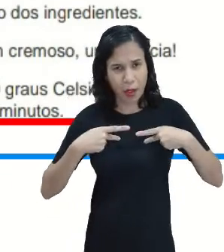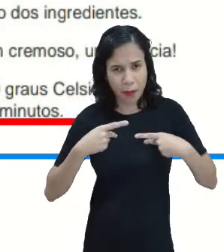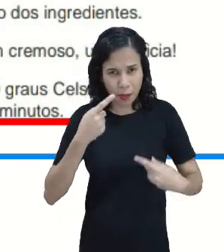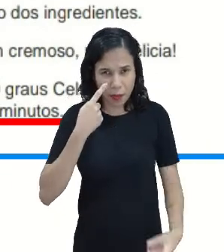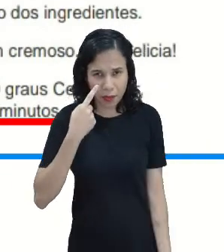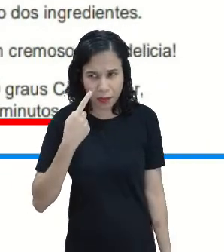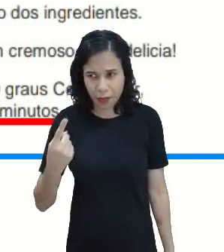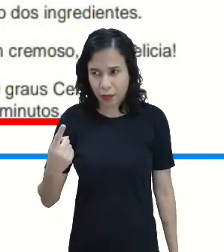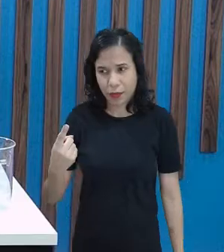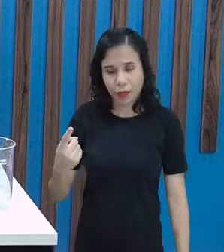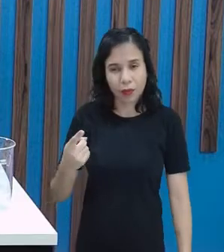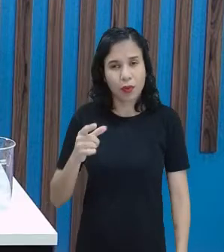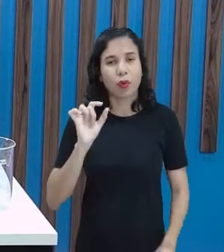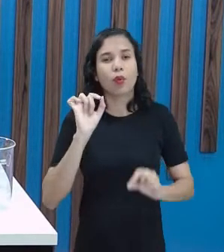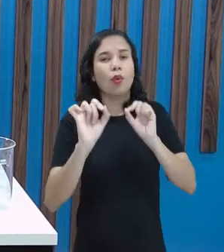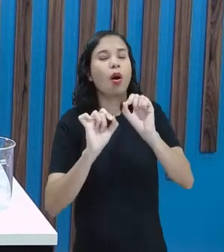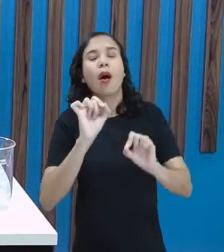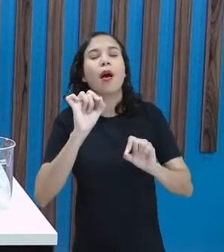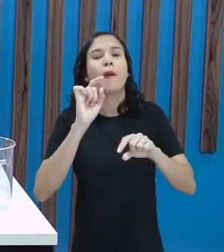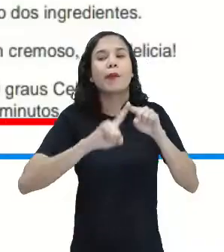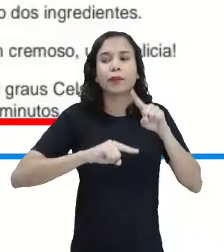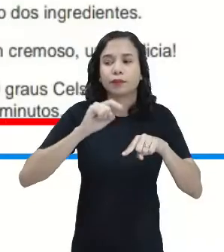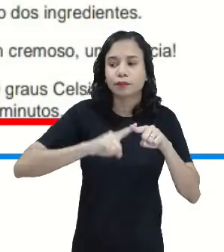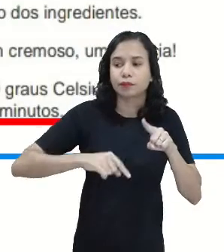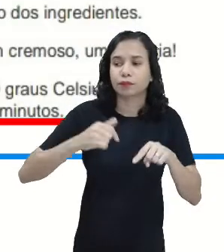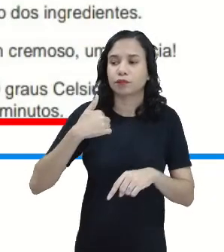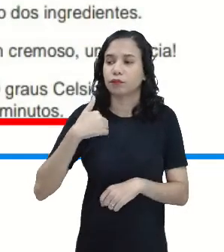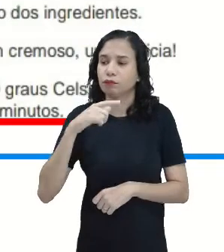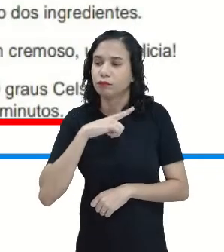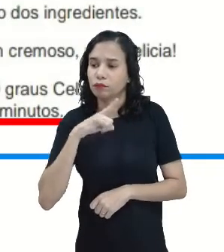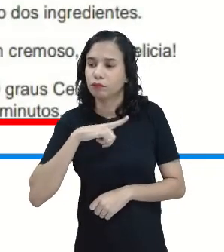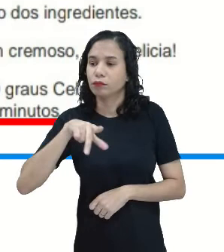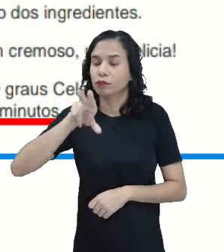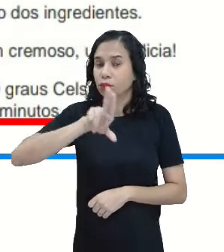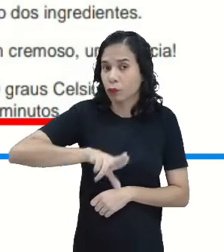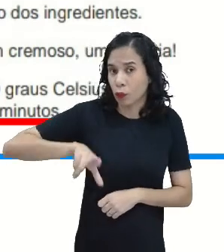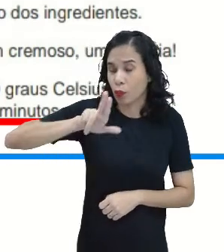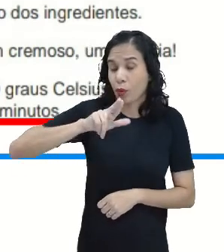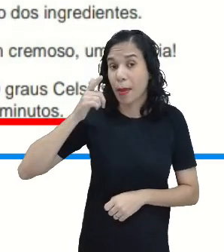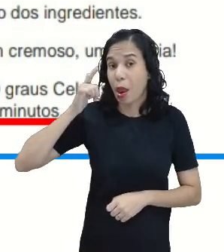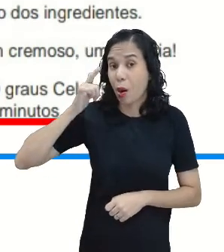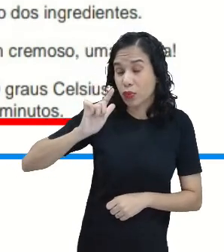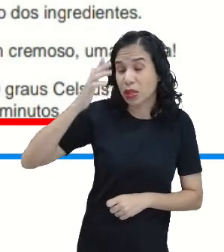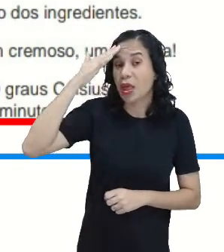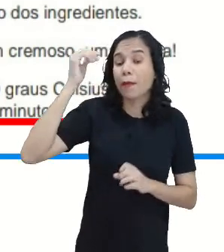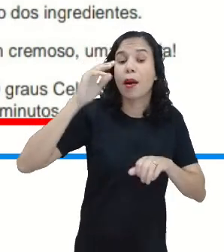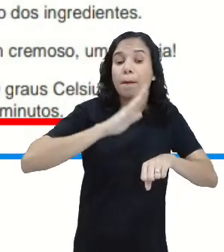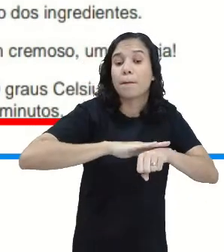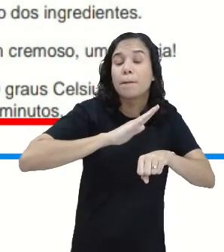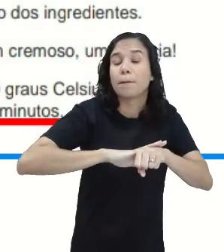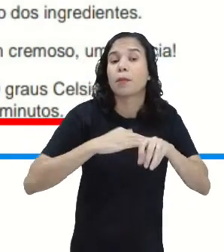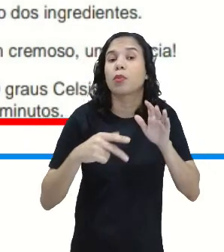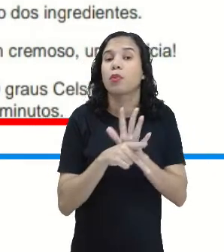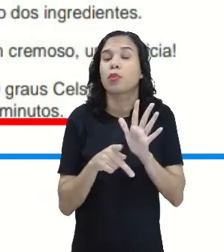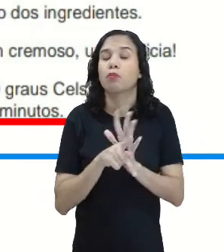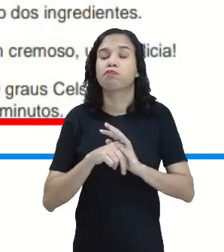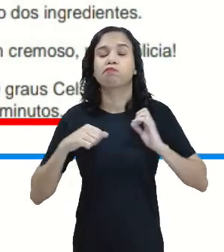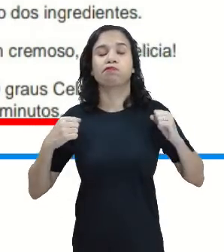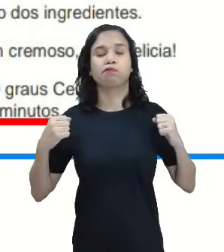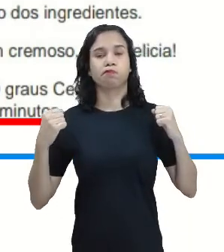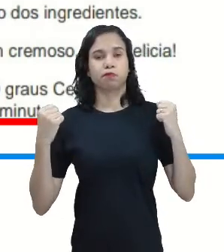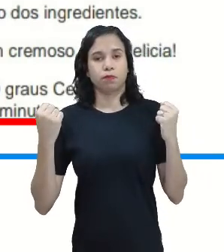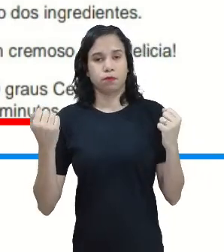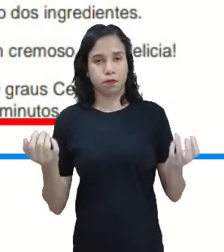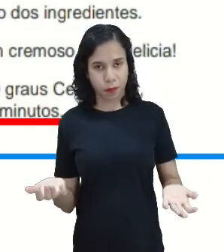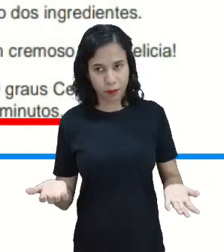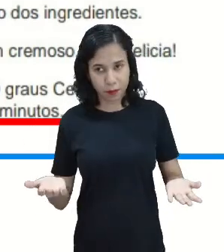qual é o instrumento que eu utilizo para marcar o tempo?